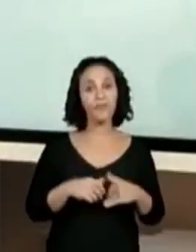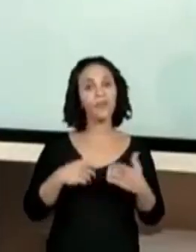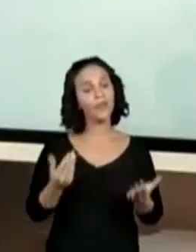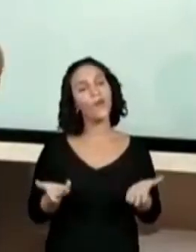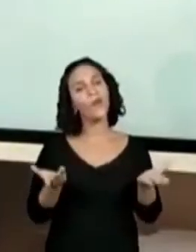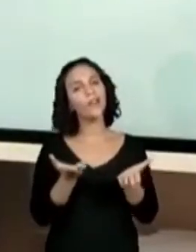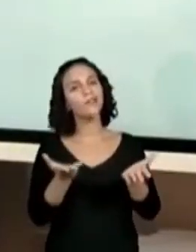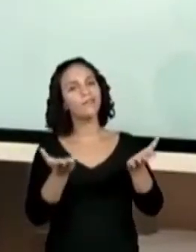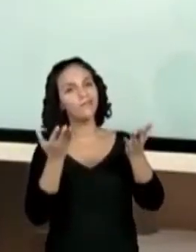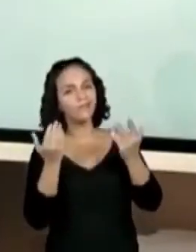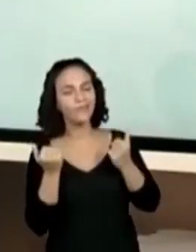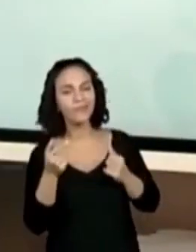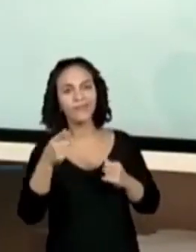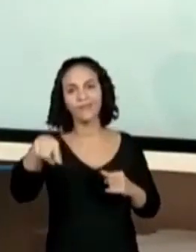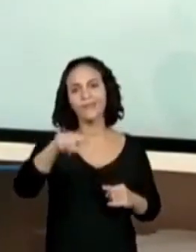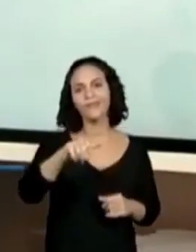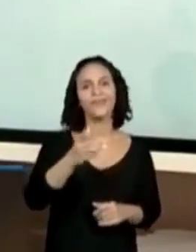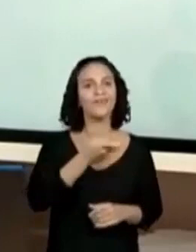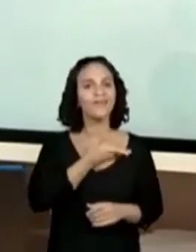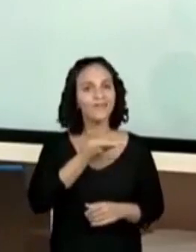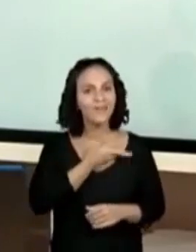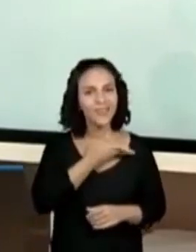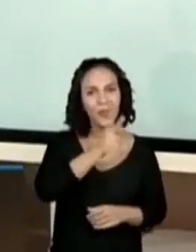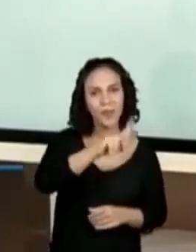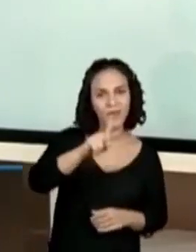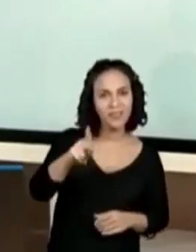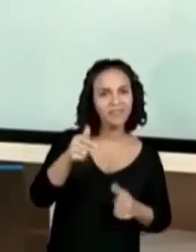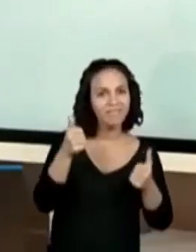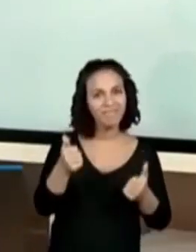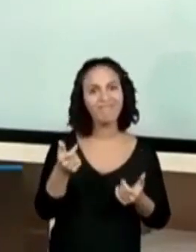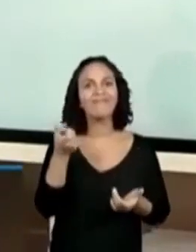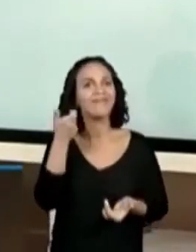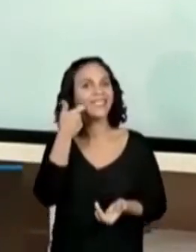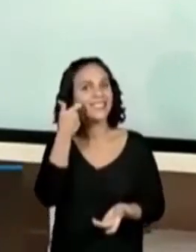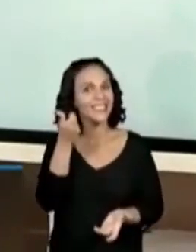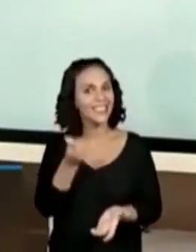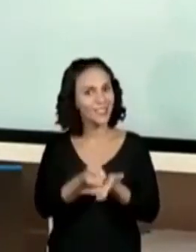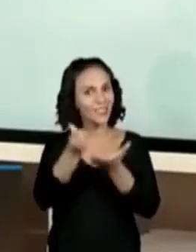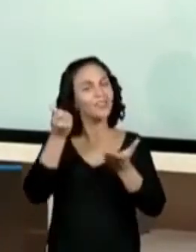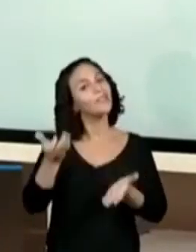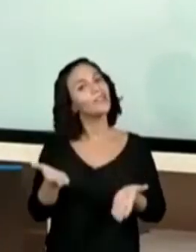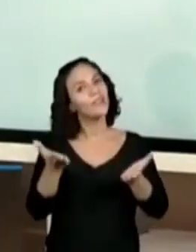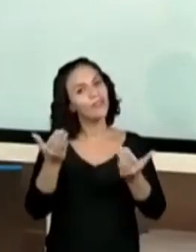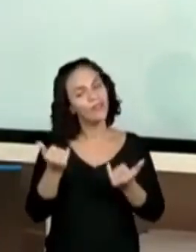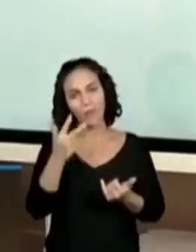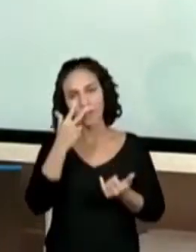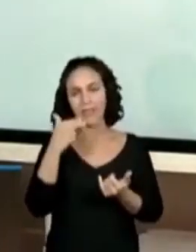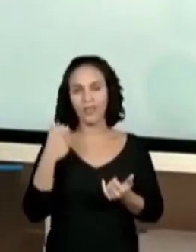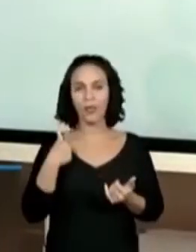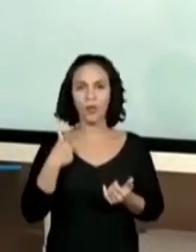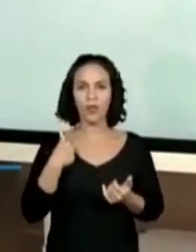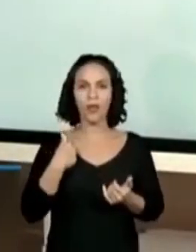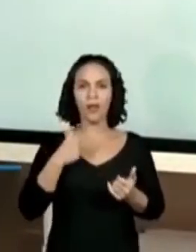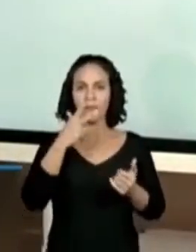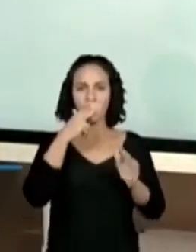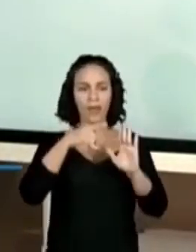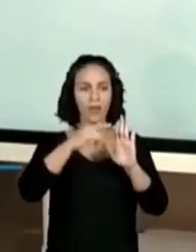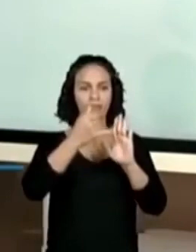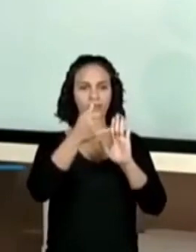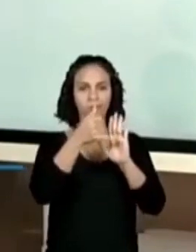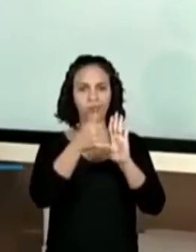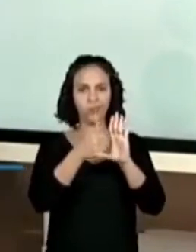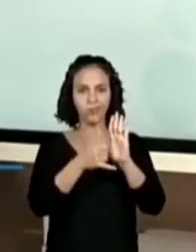colegas. Gente, cestou! Vamos lá usar ainda o fimzinho da nossa bateria com muita